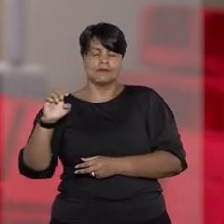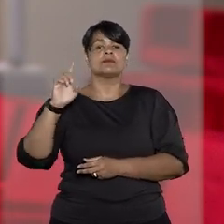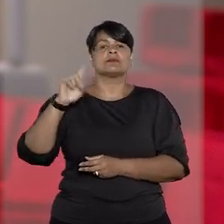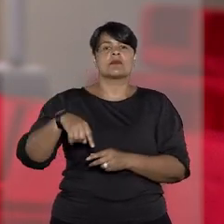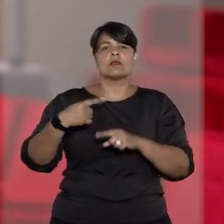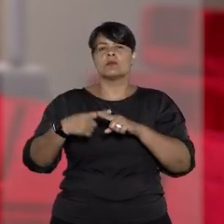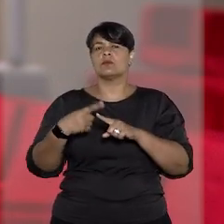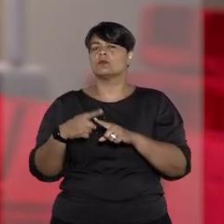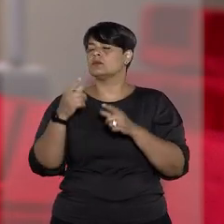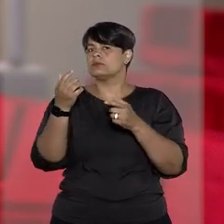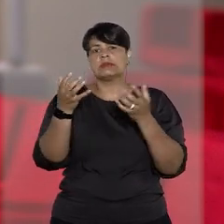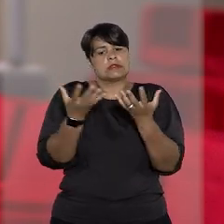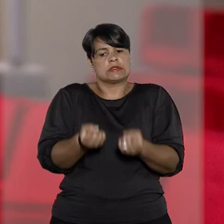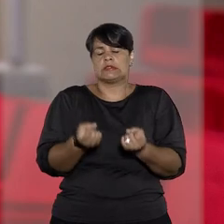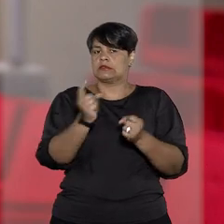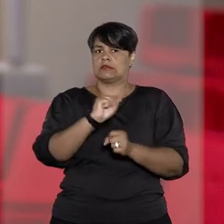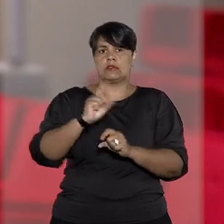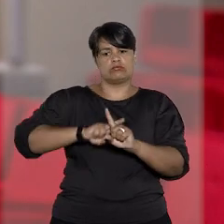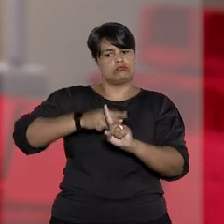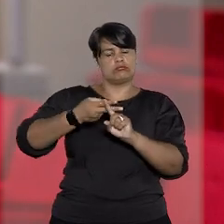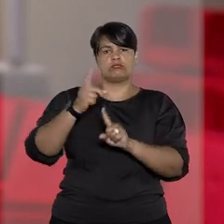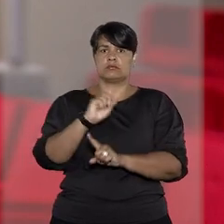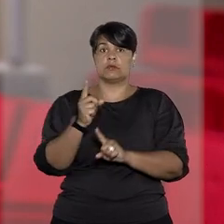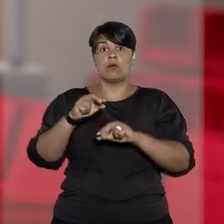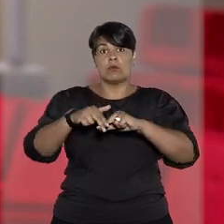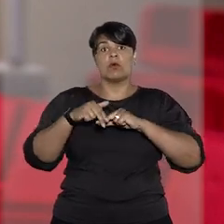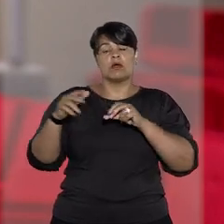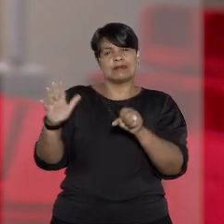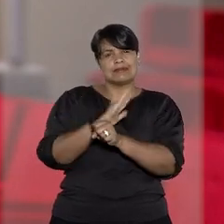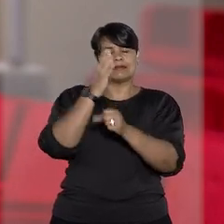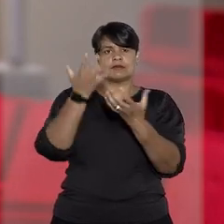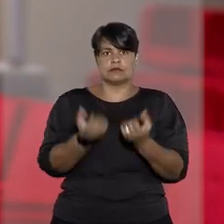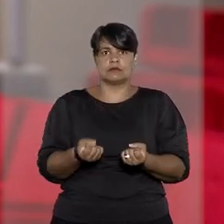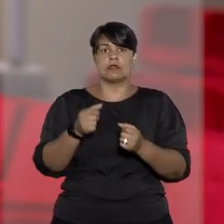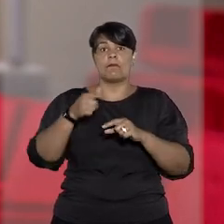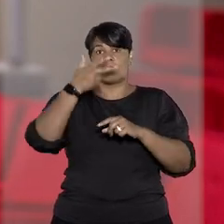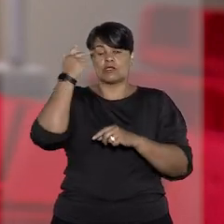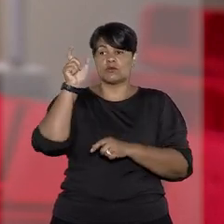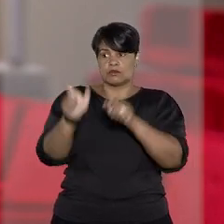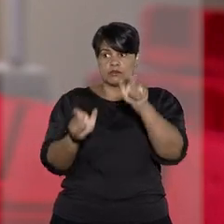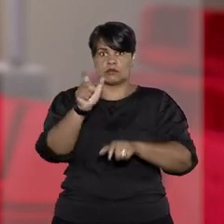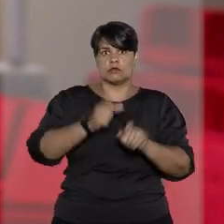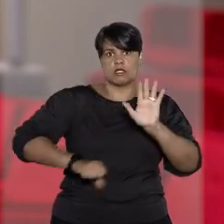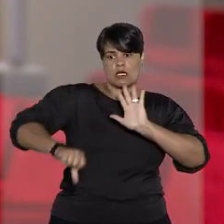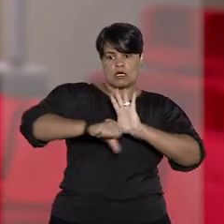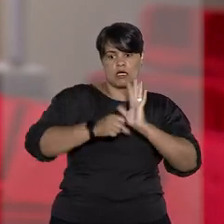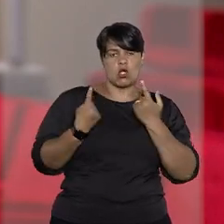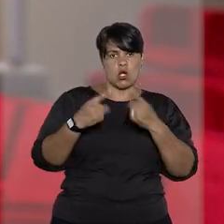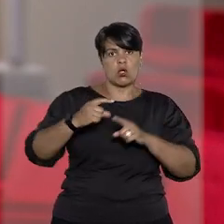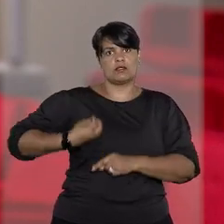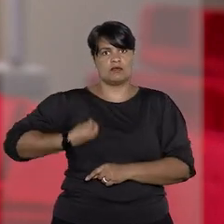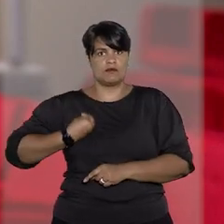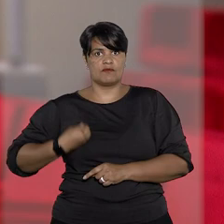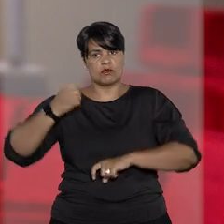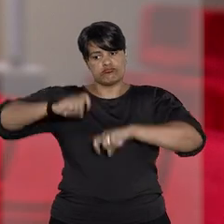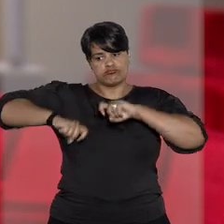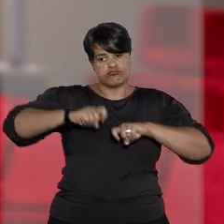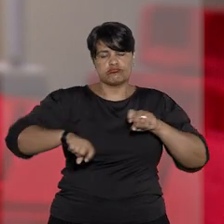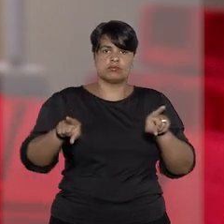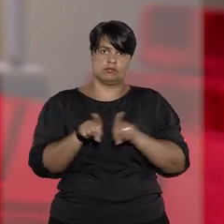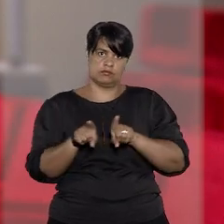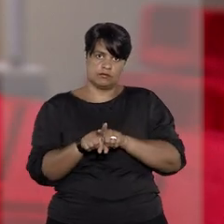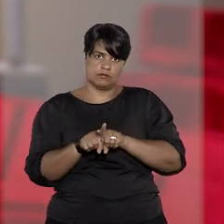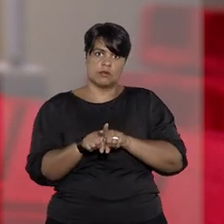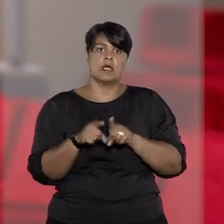remissão de pena por superlotação carcerária aos condenados por crimes contra a vida, a integridade física ou a dignidade